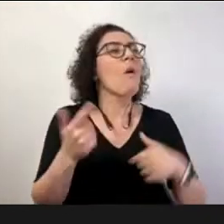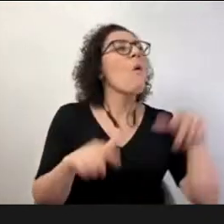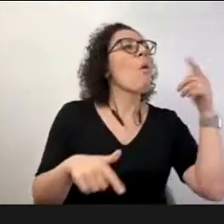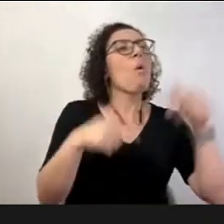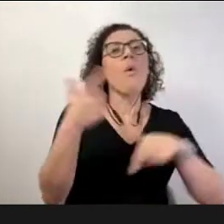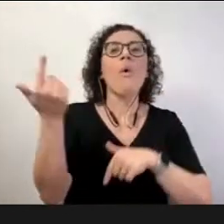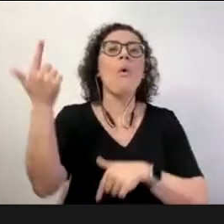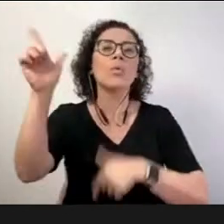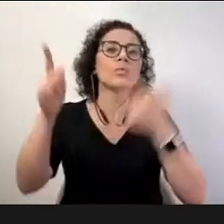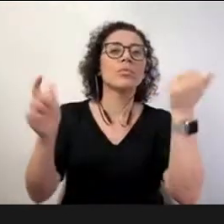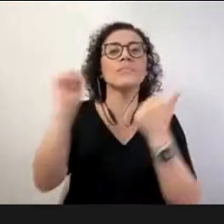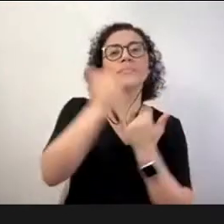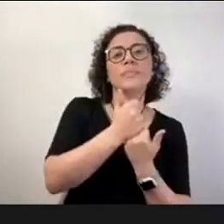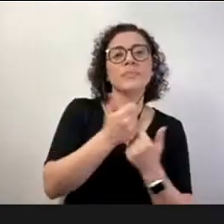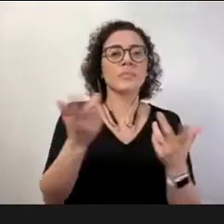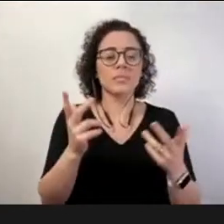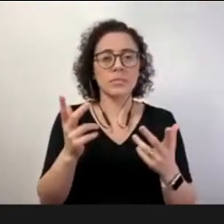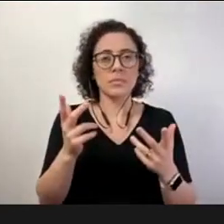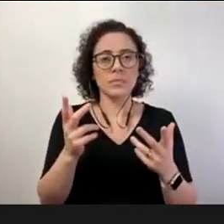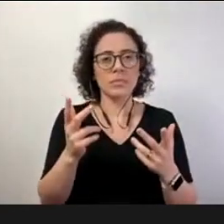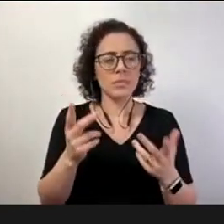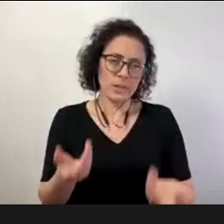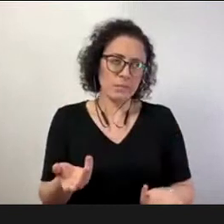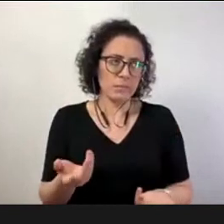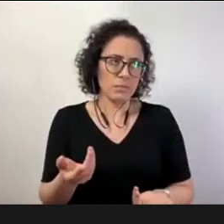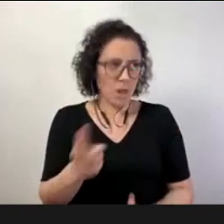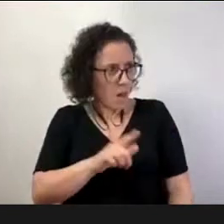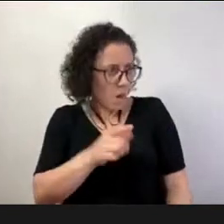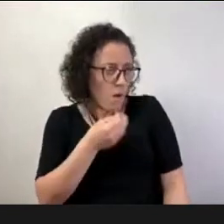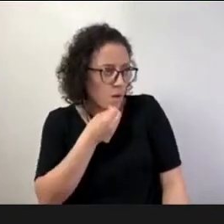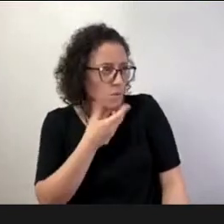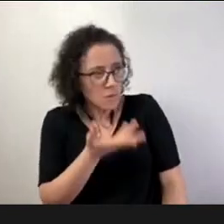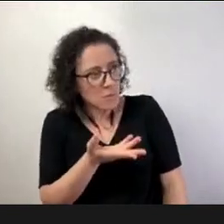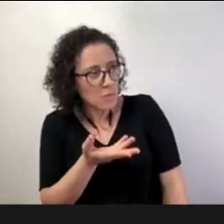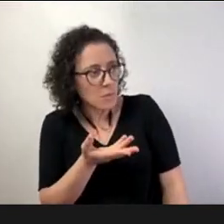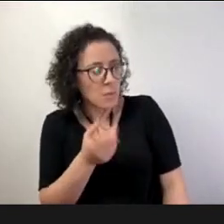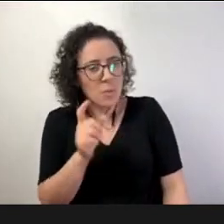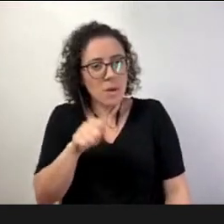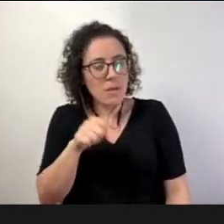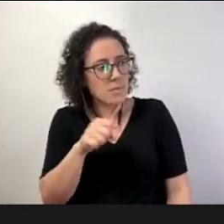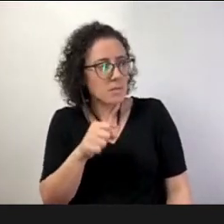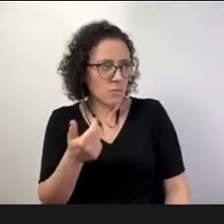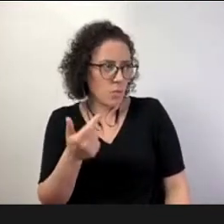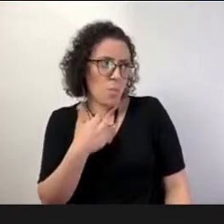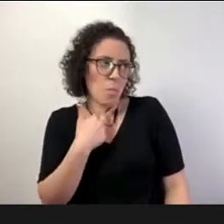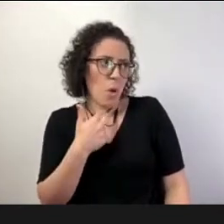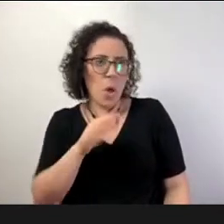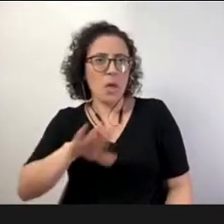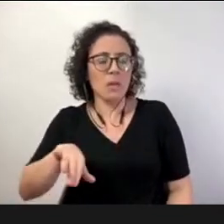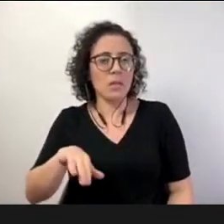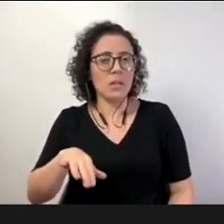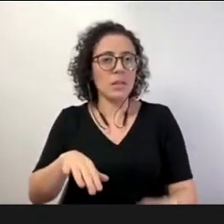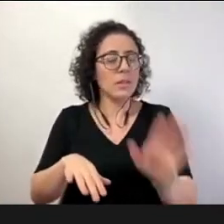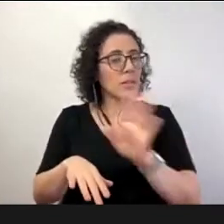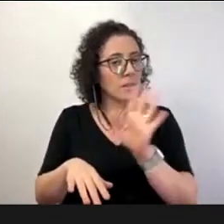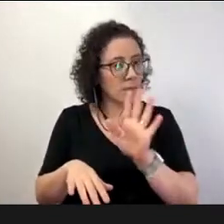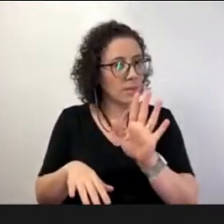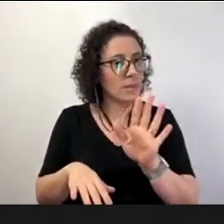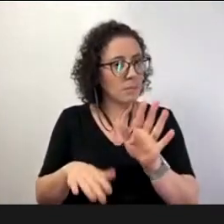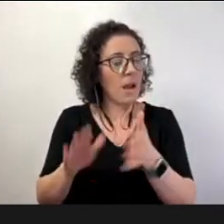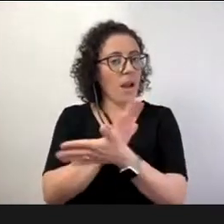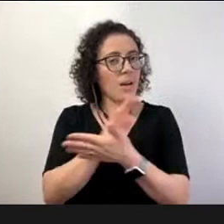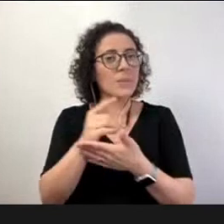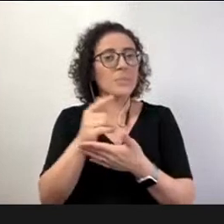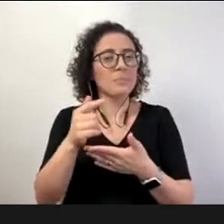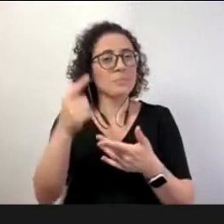em ideias que contrariam isto pessoas que acham que o fundamental é a educação online e que o online resolve